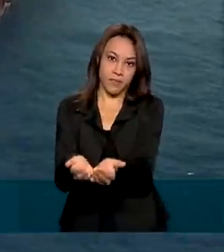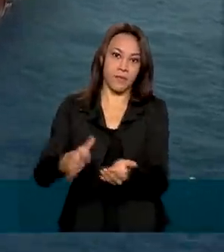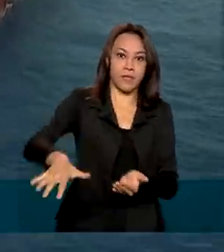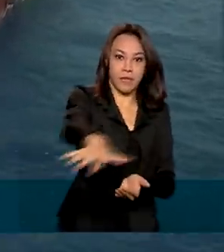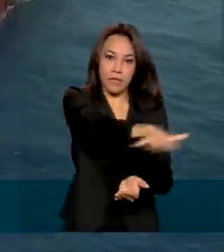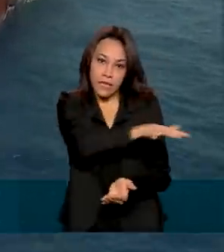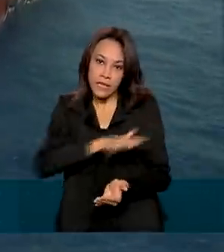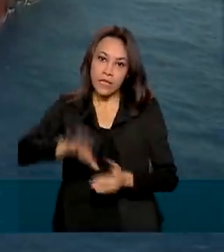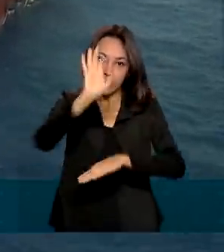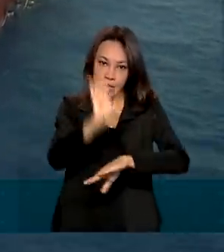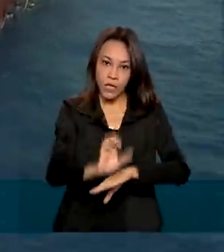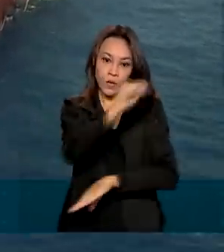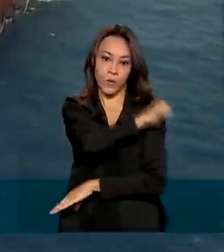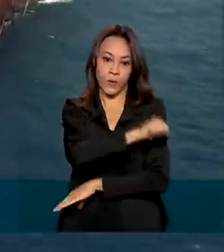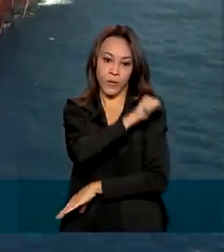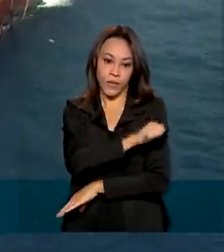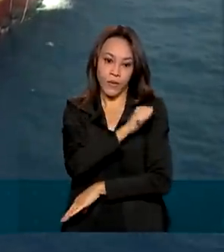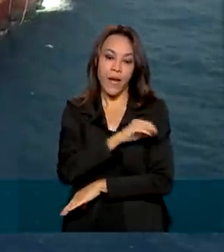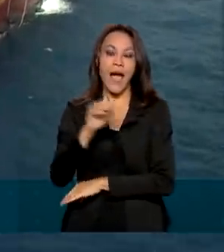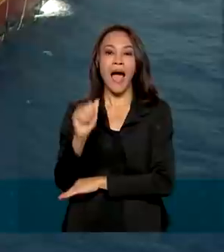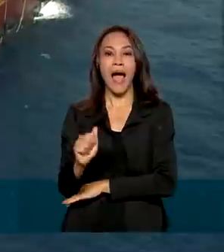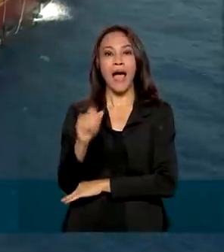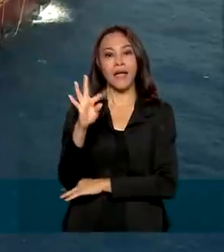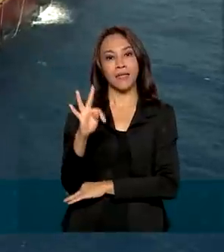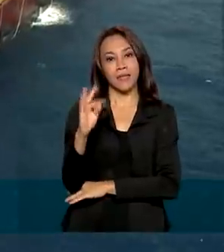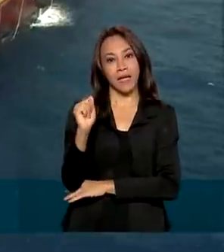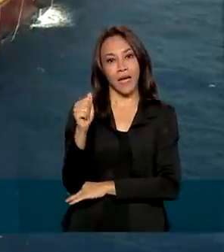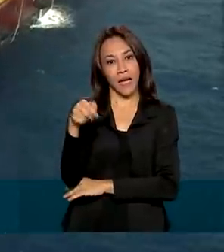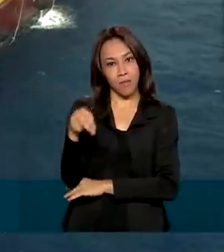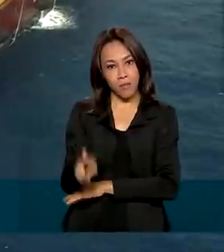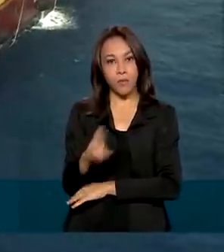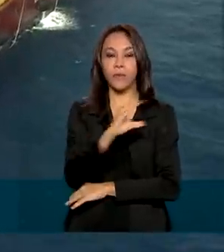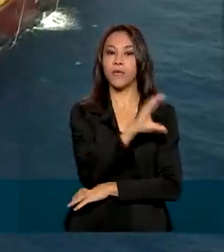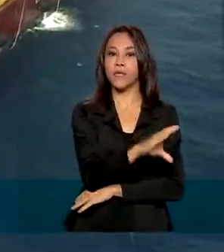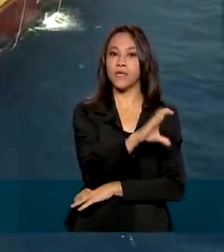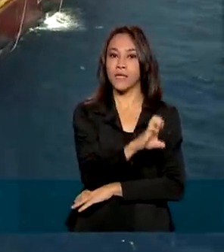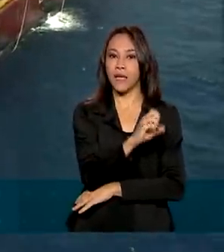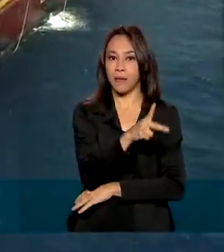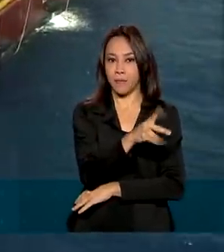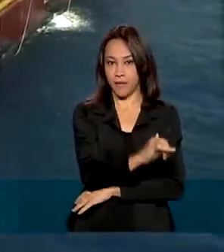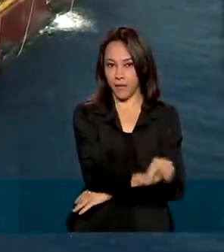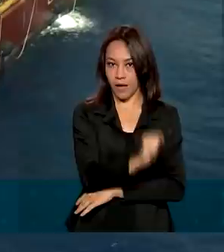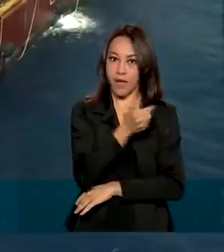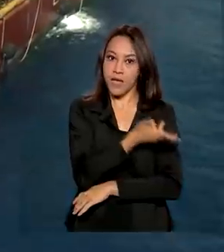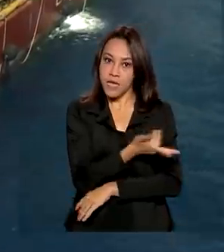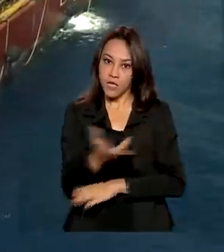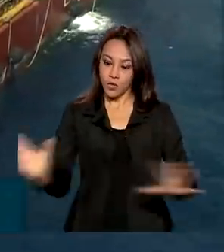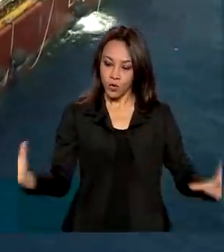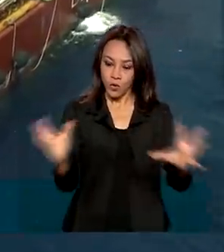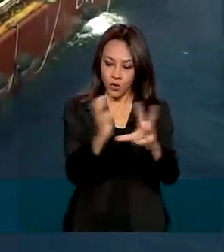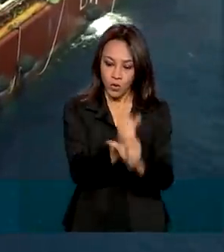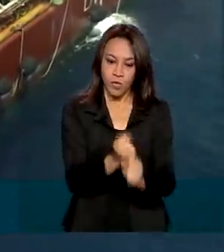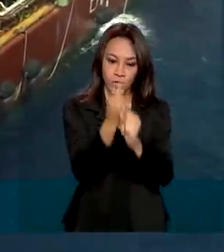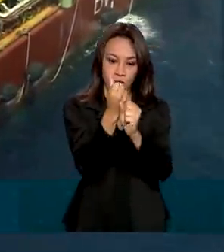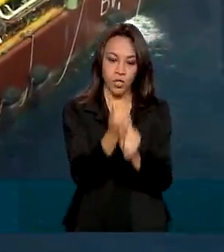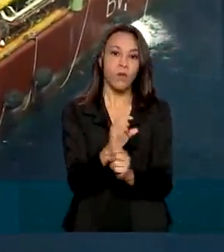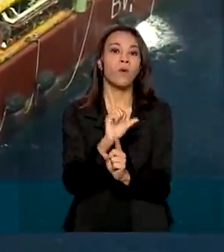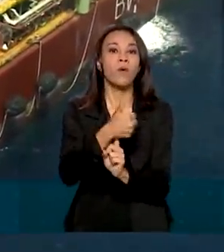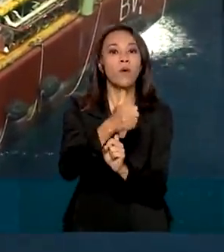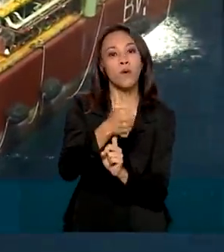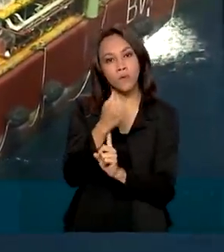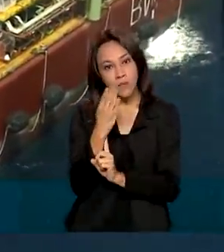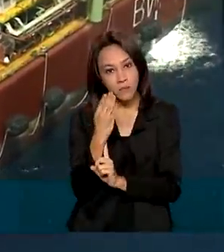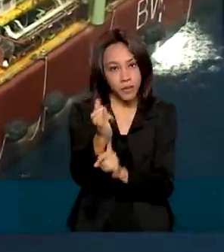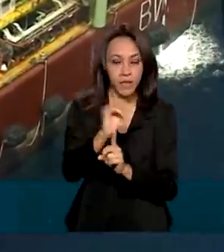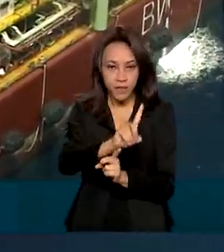de Santos. São eles Atapu e Sépia. A previsão com o leilão é que sejam arrecadados R$ 11,1 bilhões